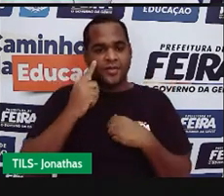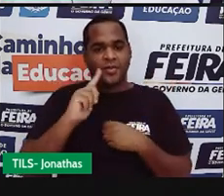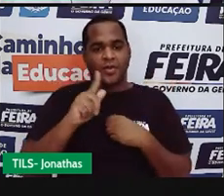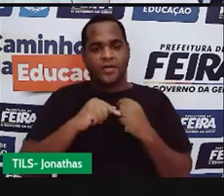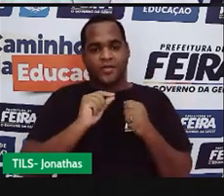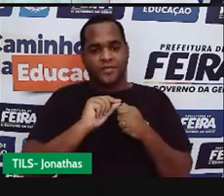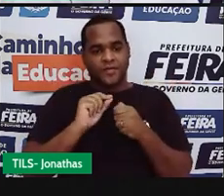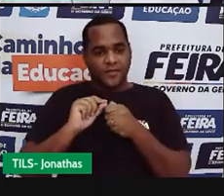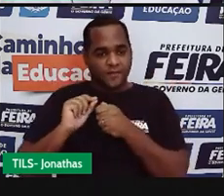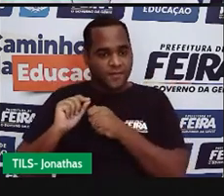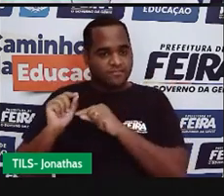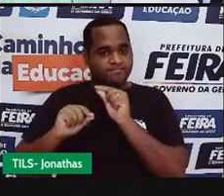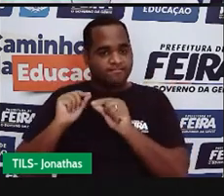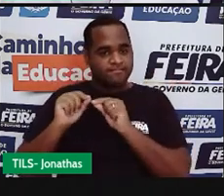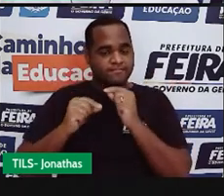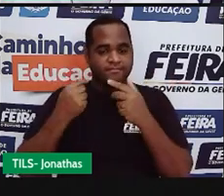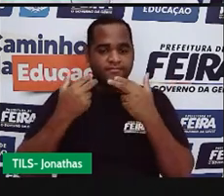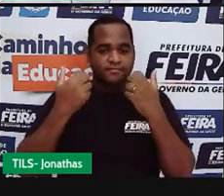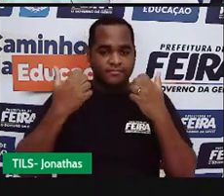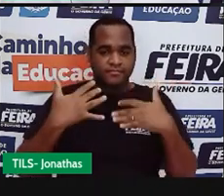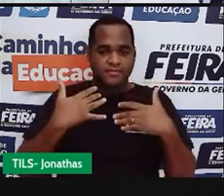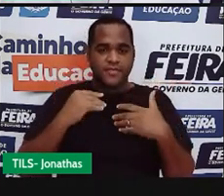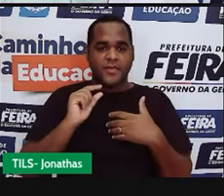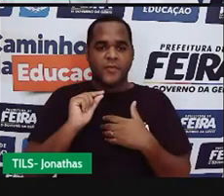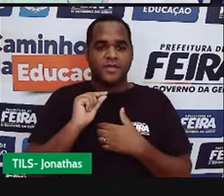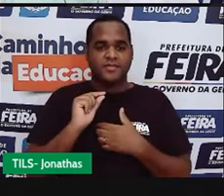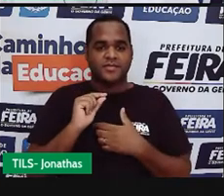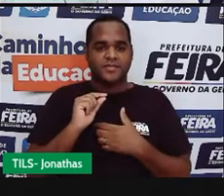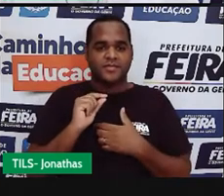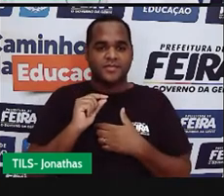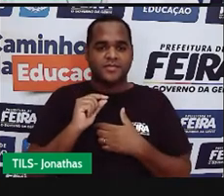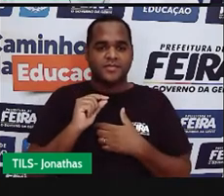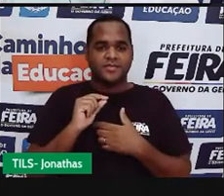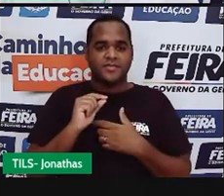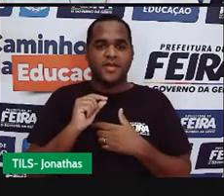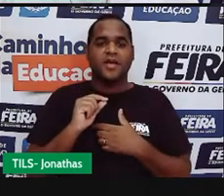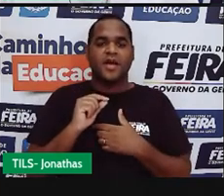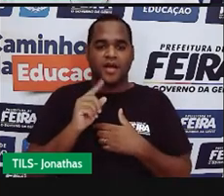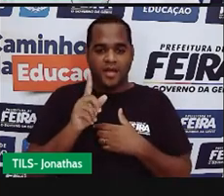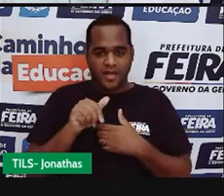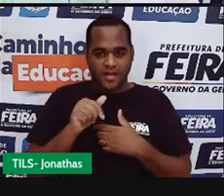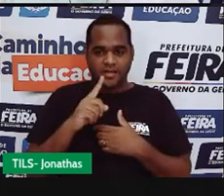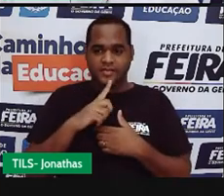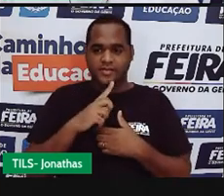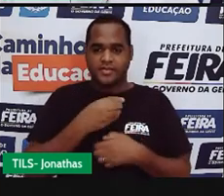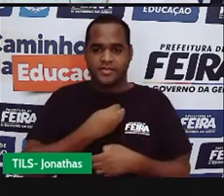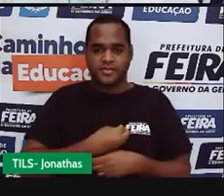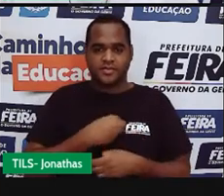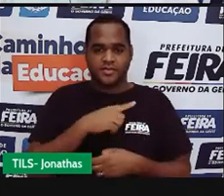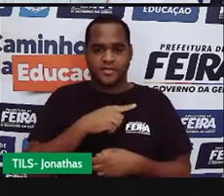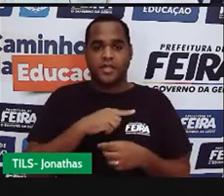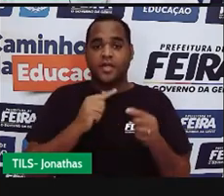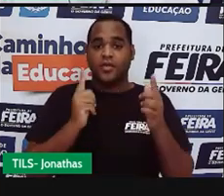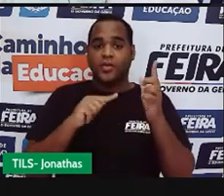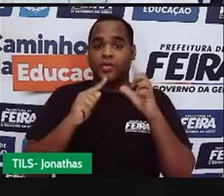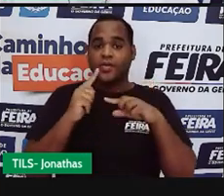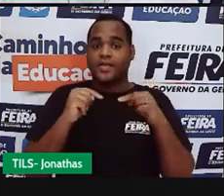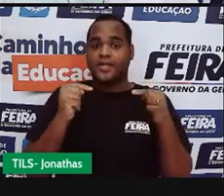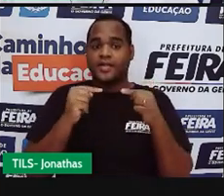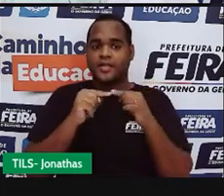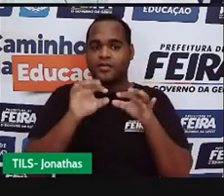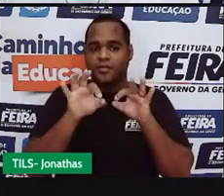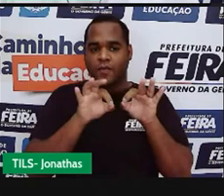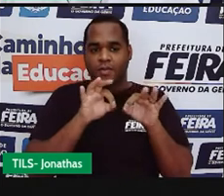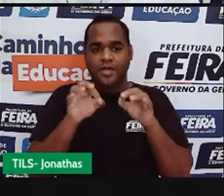isso aqui que eu fiz, foi com as medidas que conseguiu construir